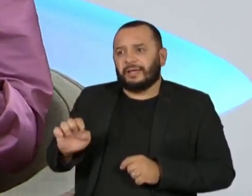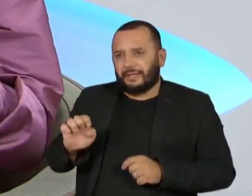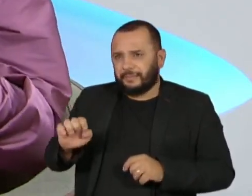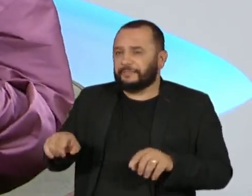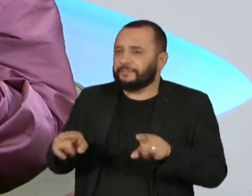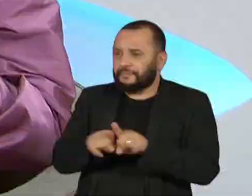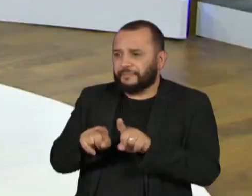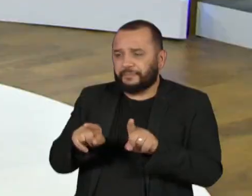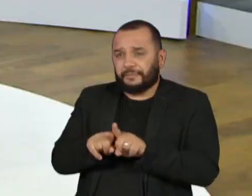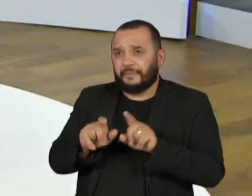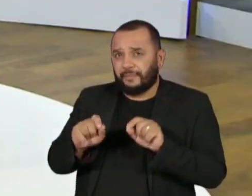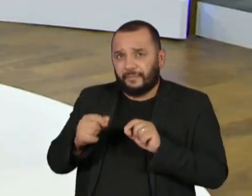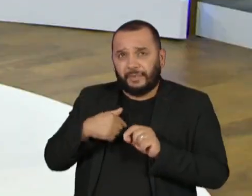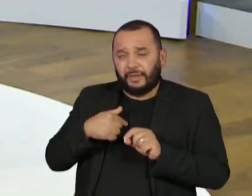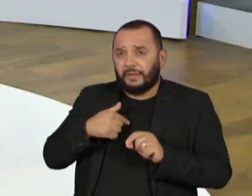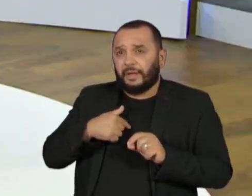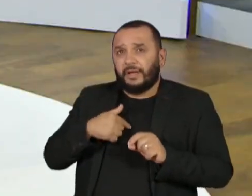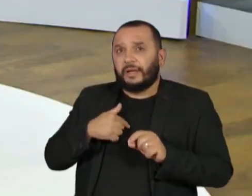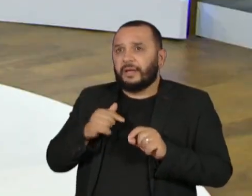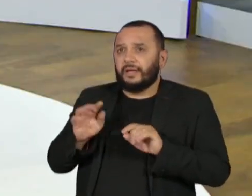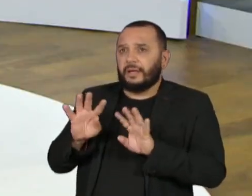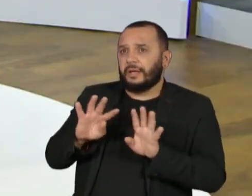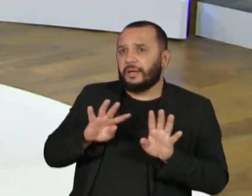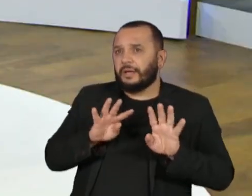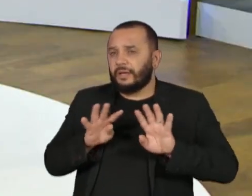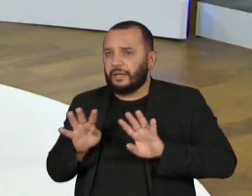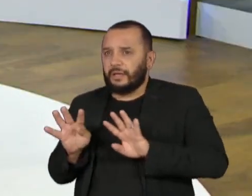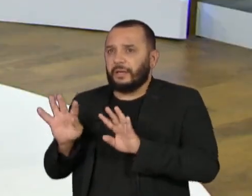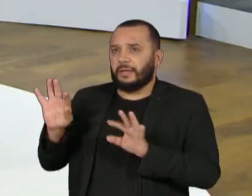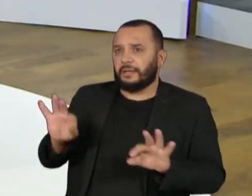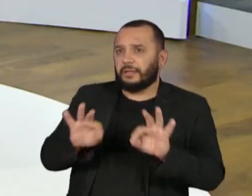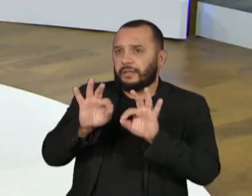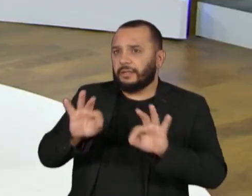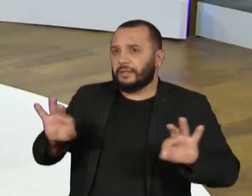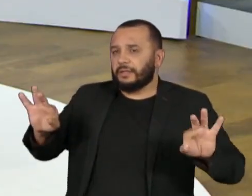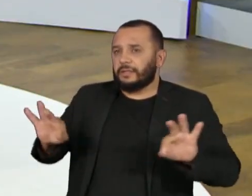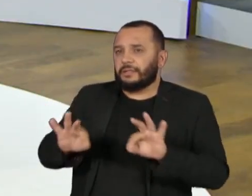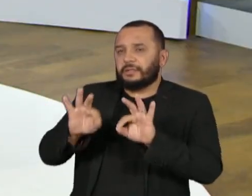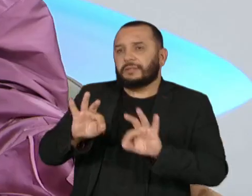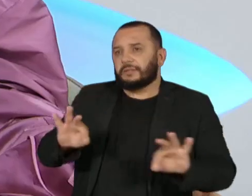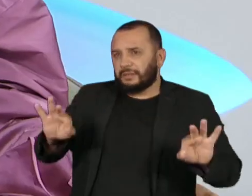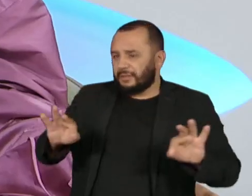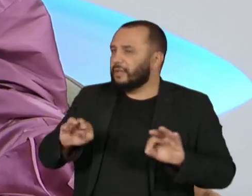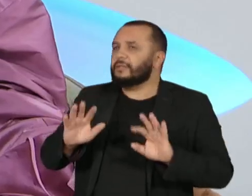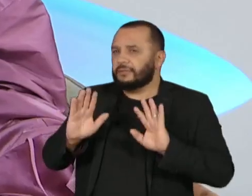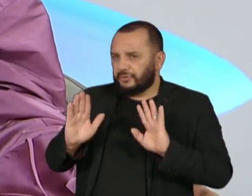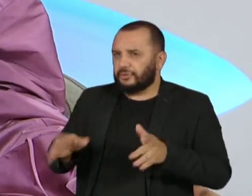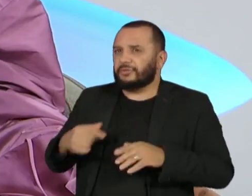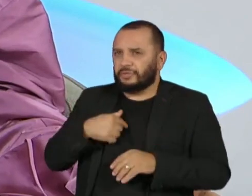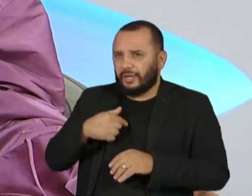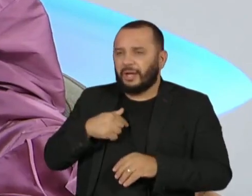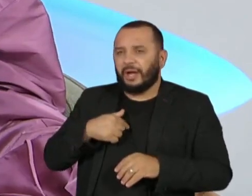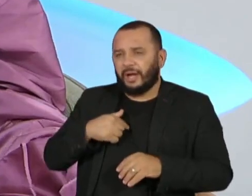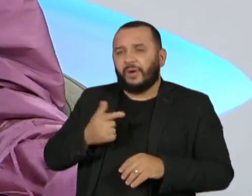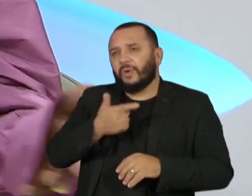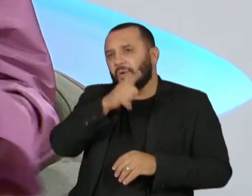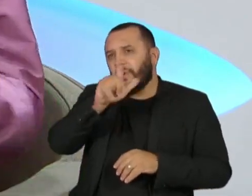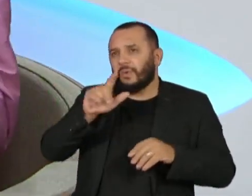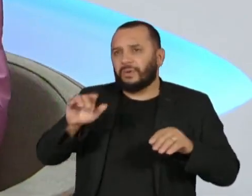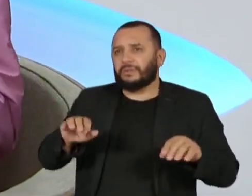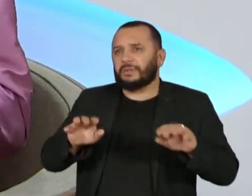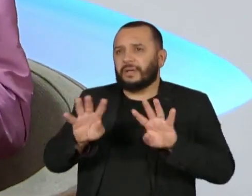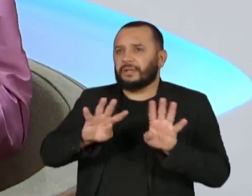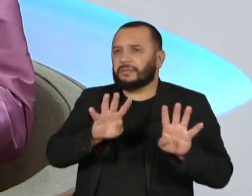cantando. A gente tem a Orquestra Brasil Jazz Sinfônica, a gente tem a Orquestra Rompilé sobre a Regência de Leite Ares